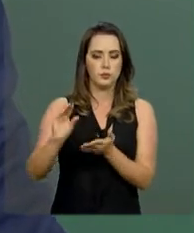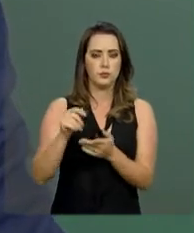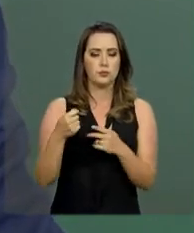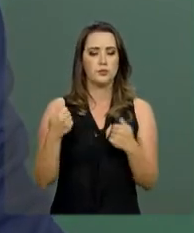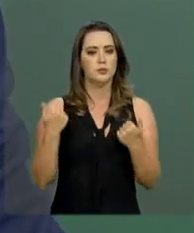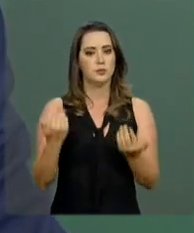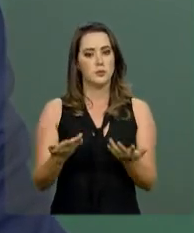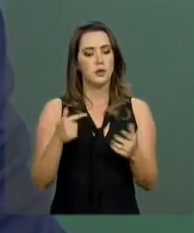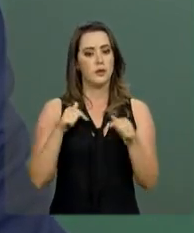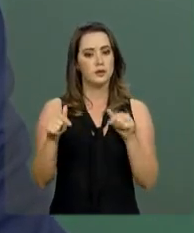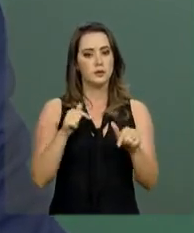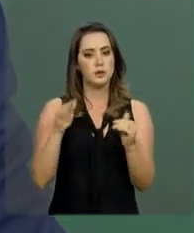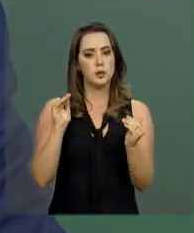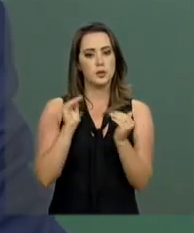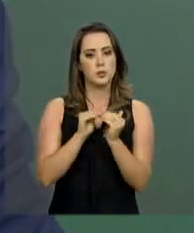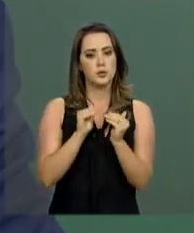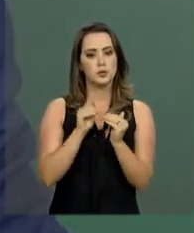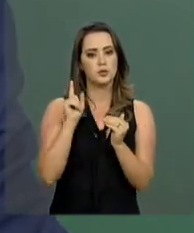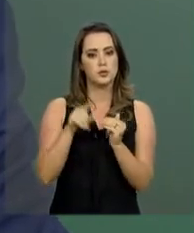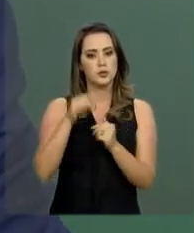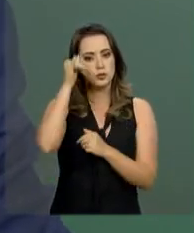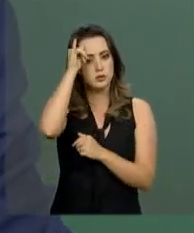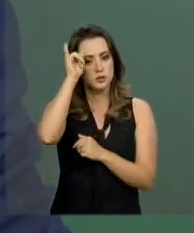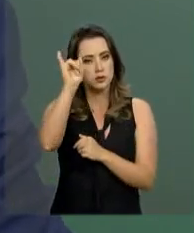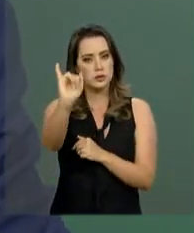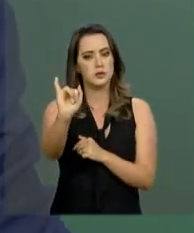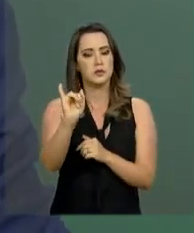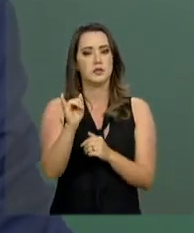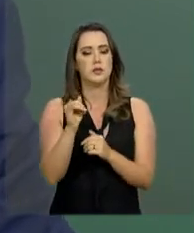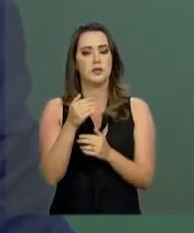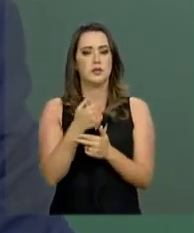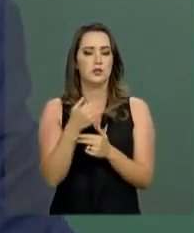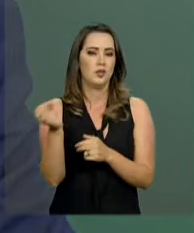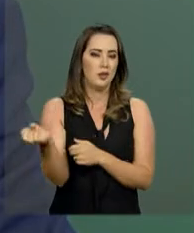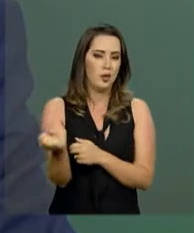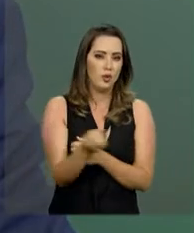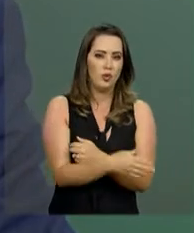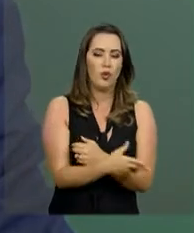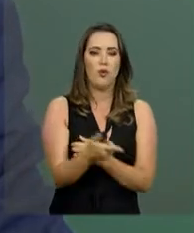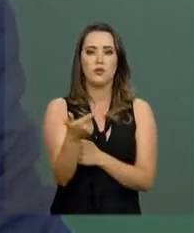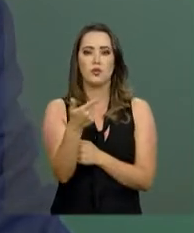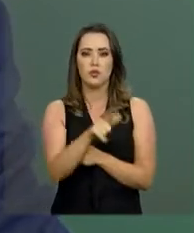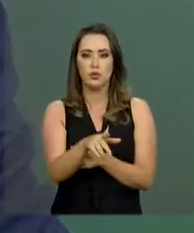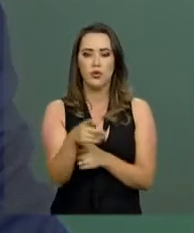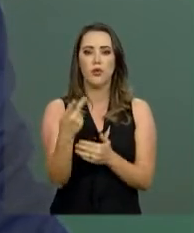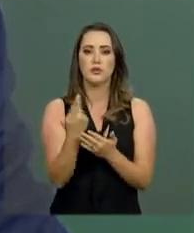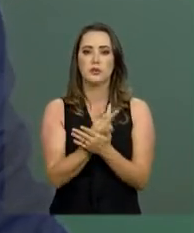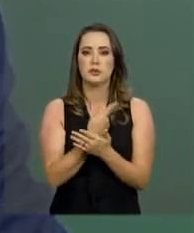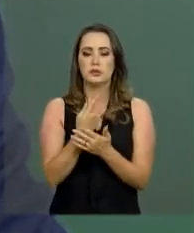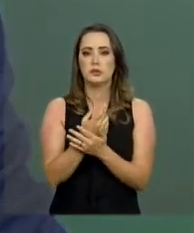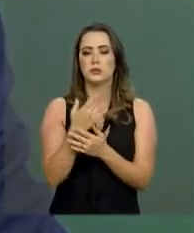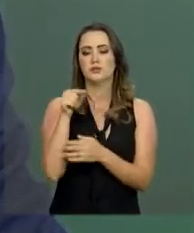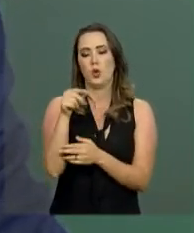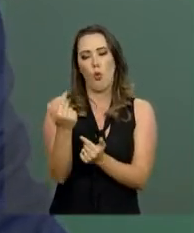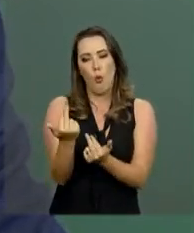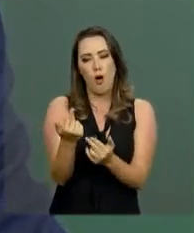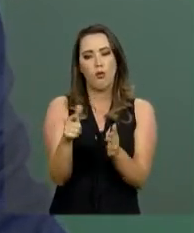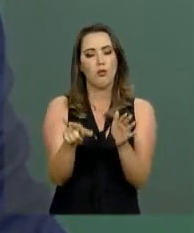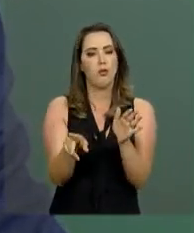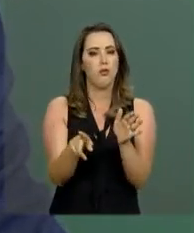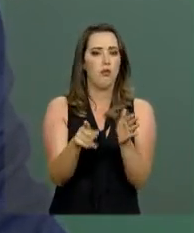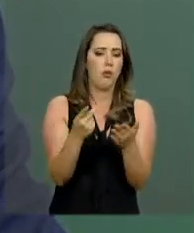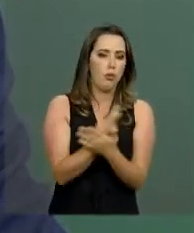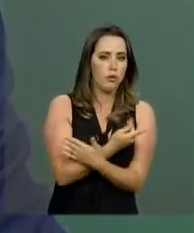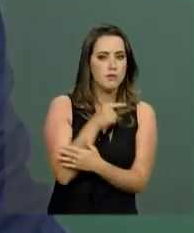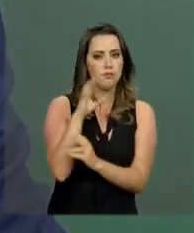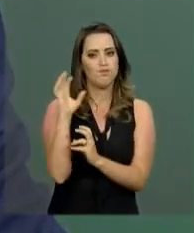Essa ação visa exatamente prevenir e evitar que novos episódios da natureza deste que ocorreu no